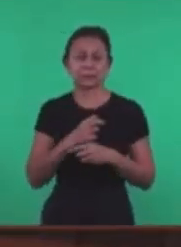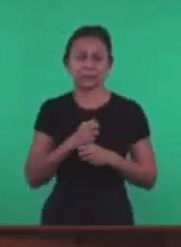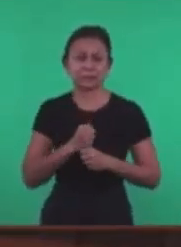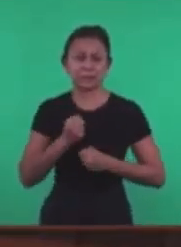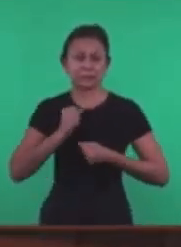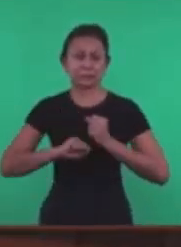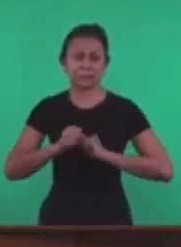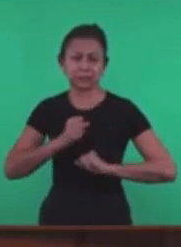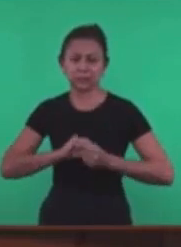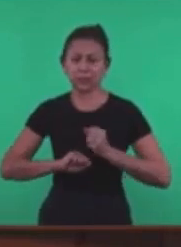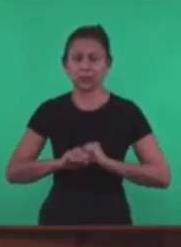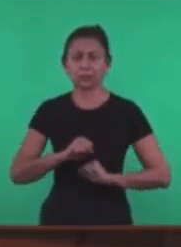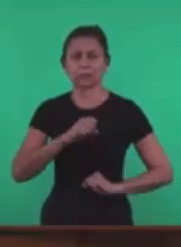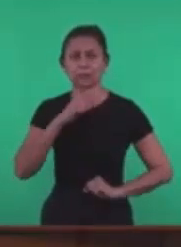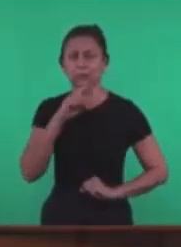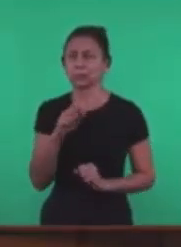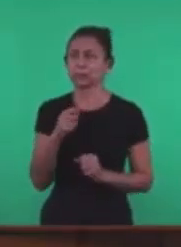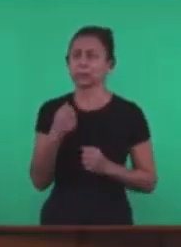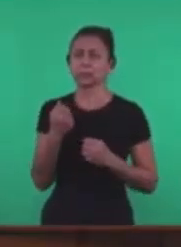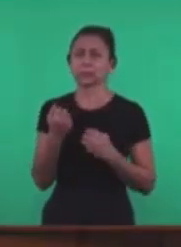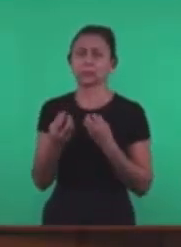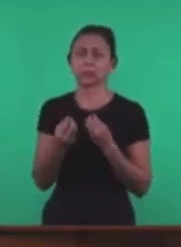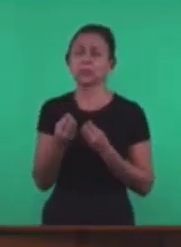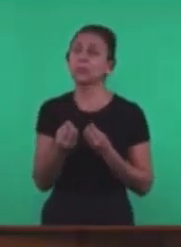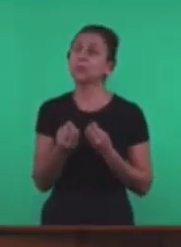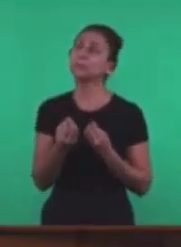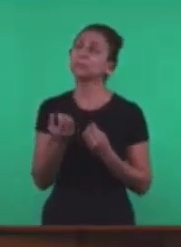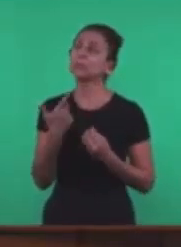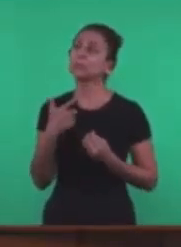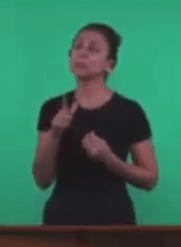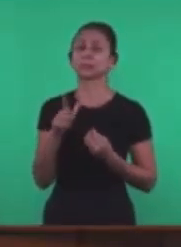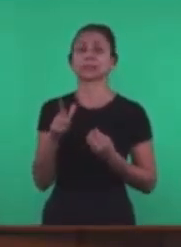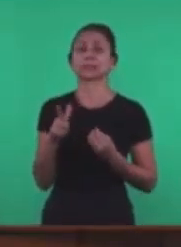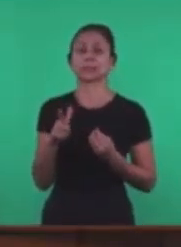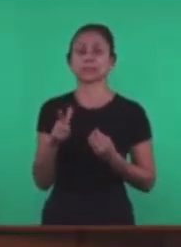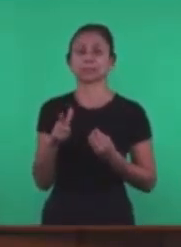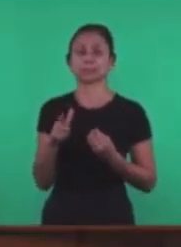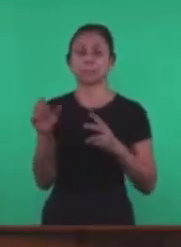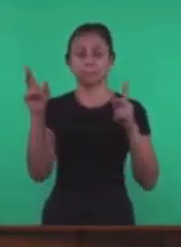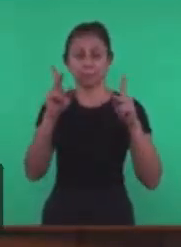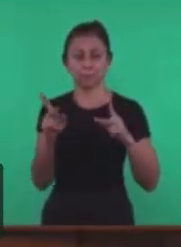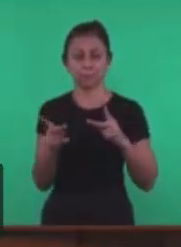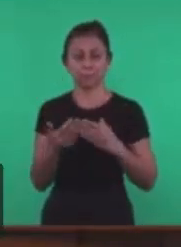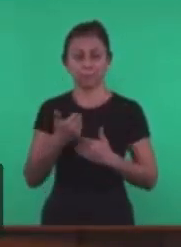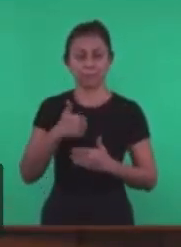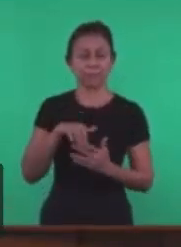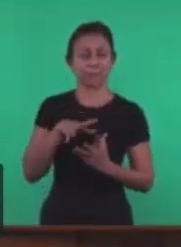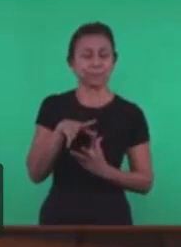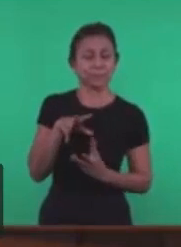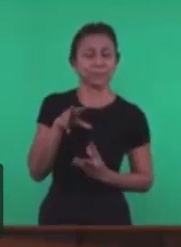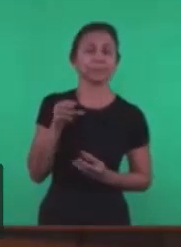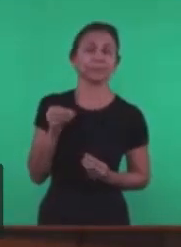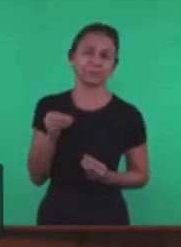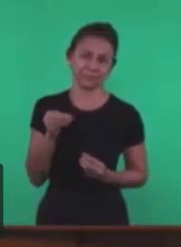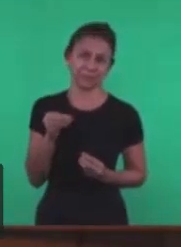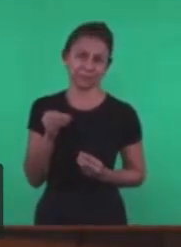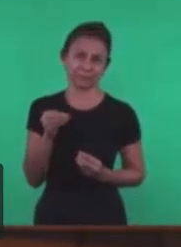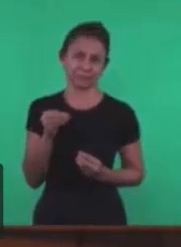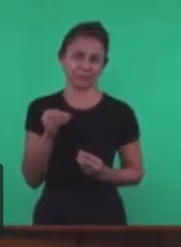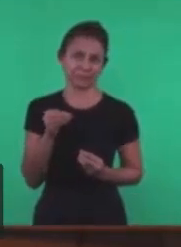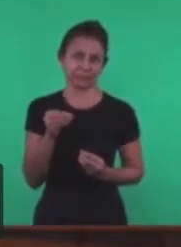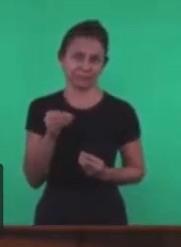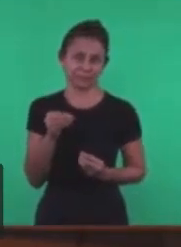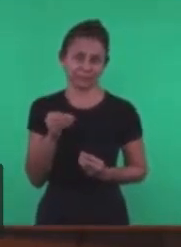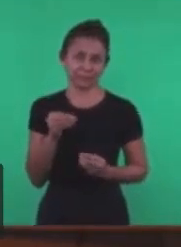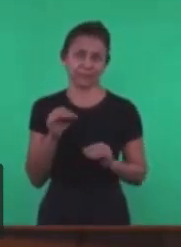aquilo que Devia ter sido feito Não está sendo feito Que é O exercício da